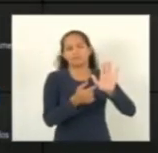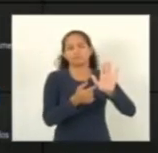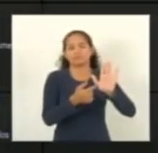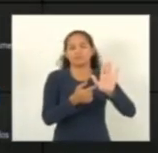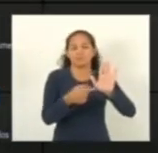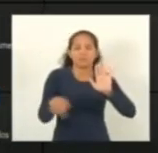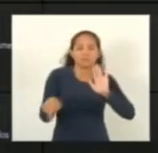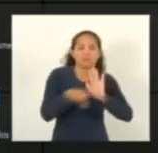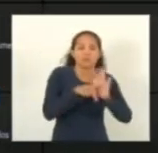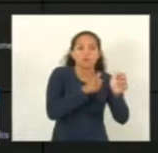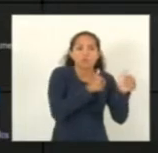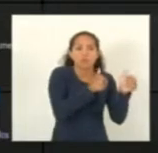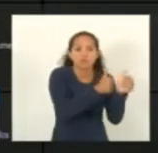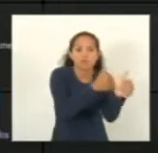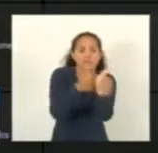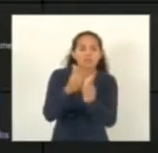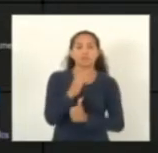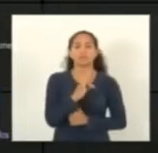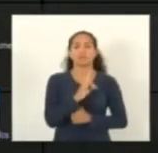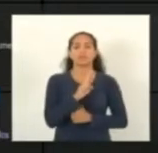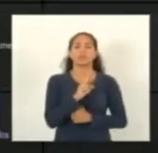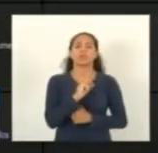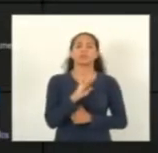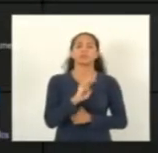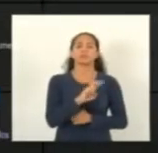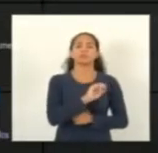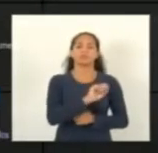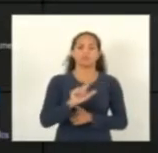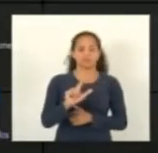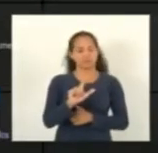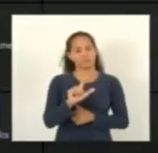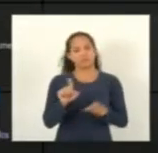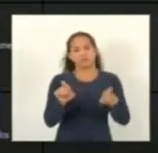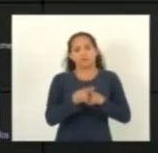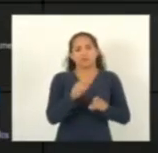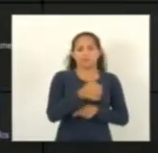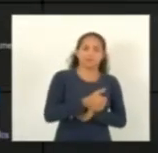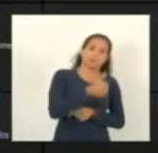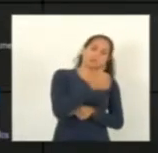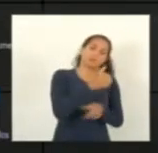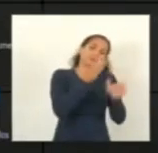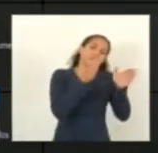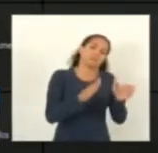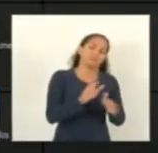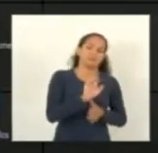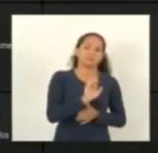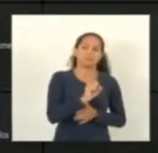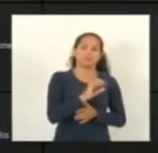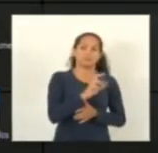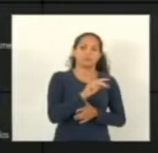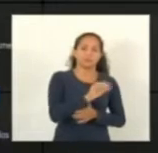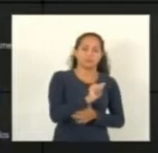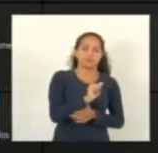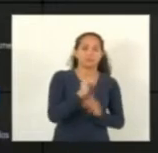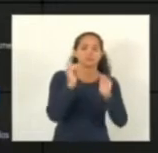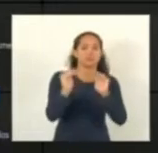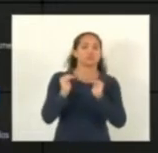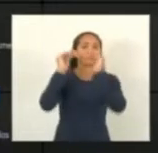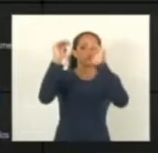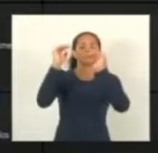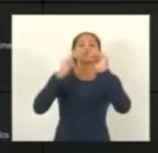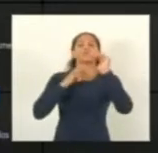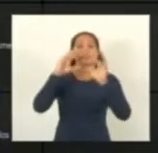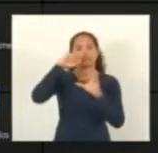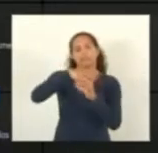tribunais e as instâncias judiciais, tanto em primeira instância, até as instâncias superiores que nós temos da justiça